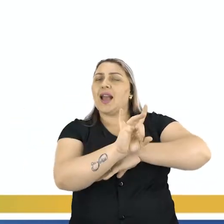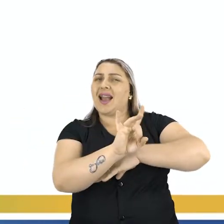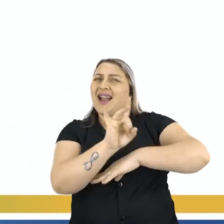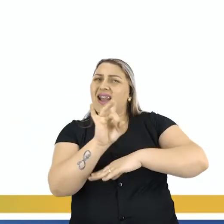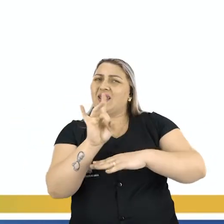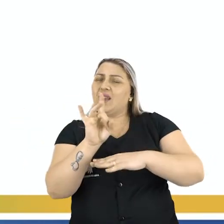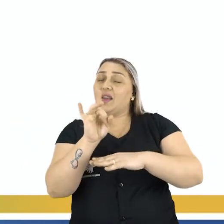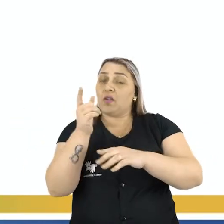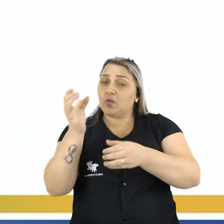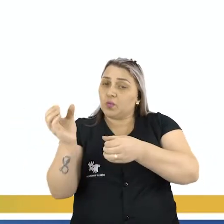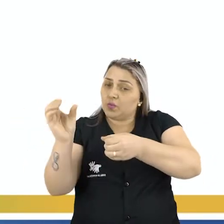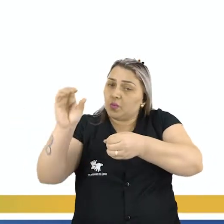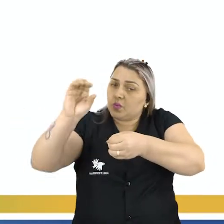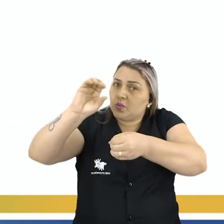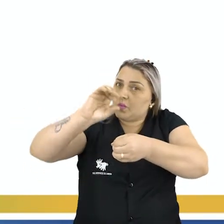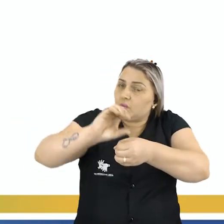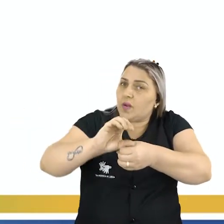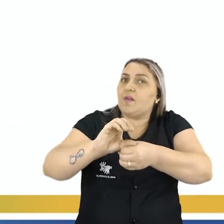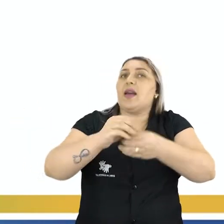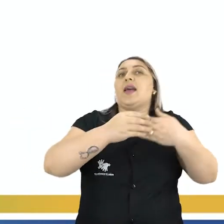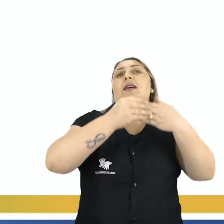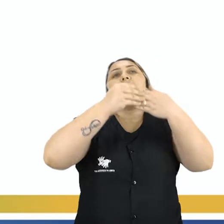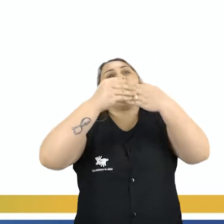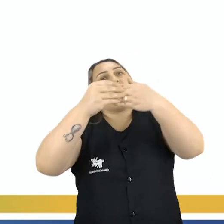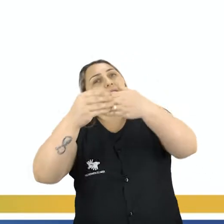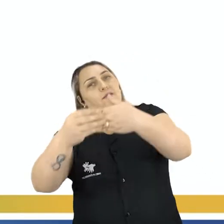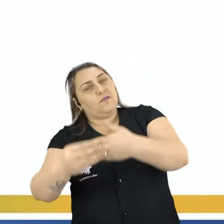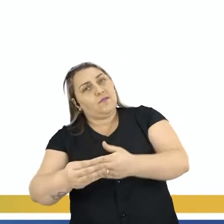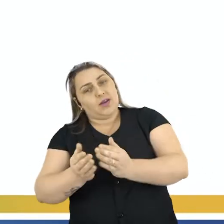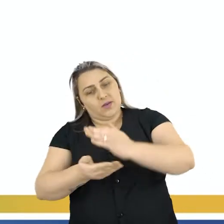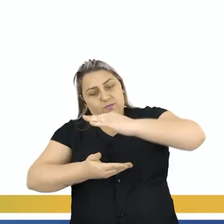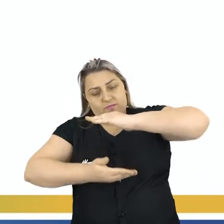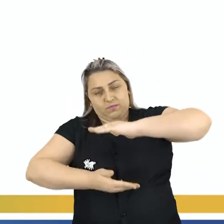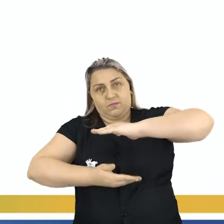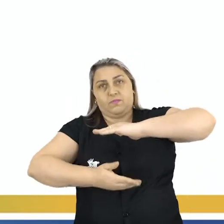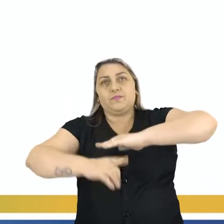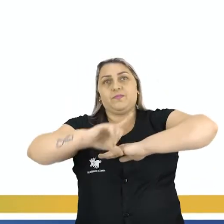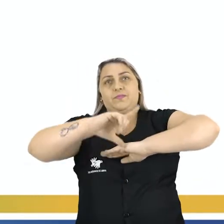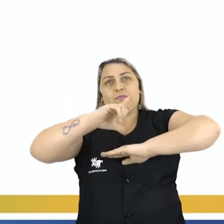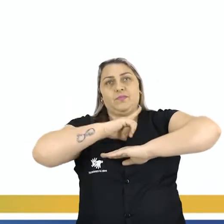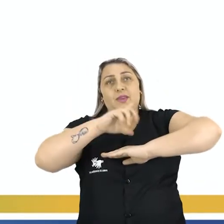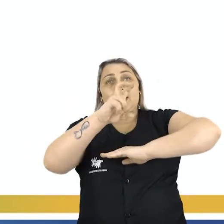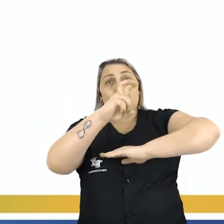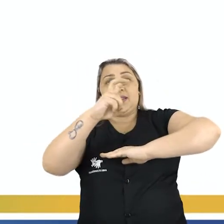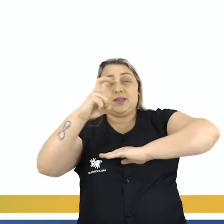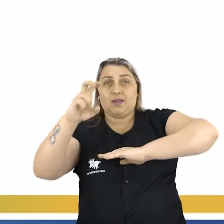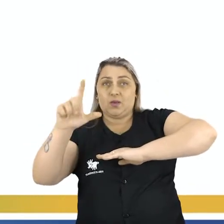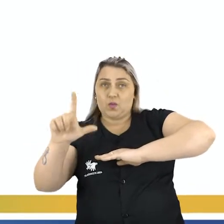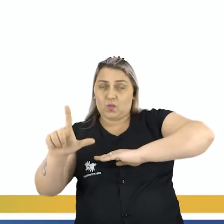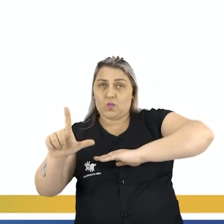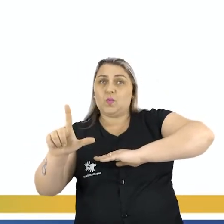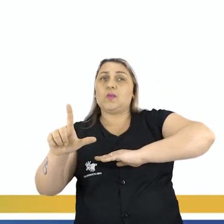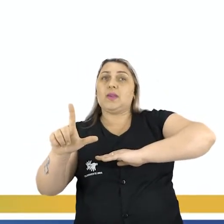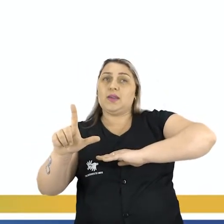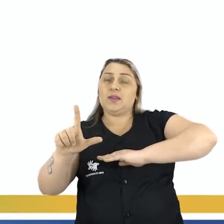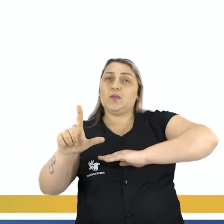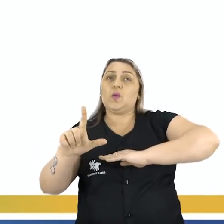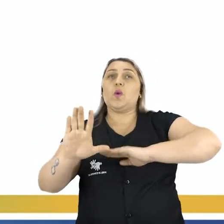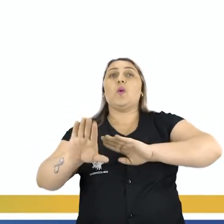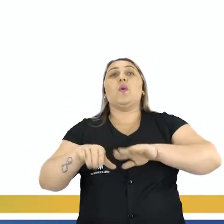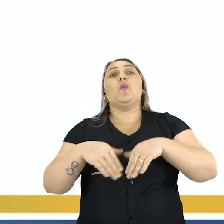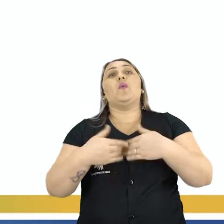que ele for encher Ele vai levar no recipiente que ele tem 5 litros Enquanto